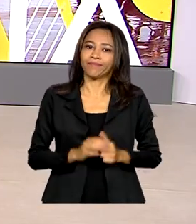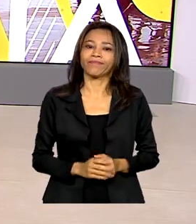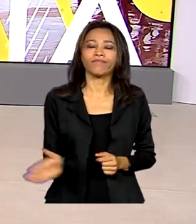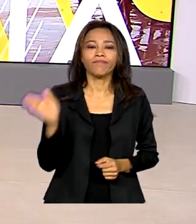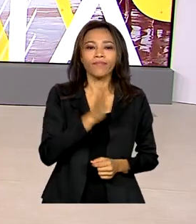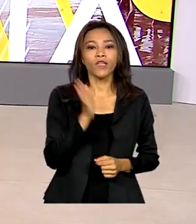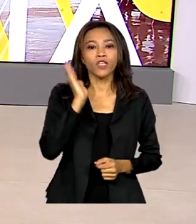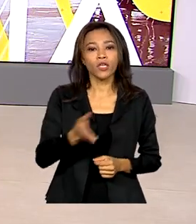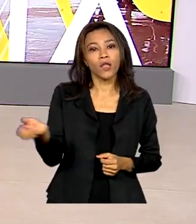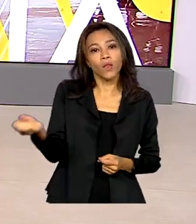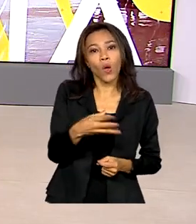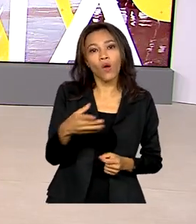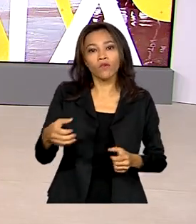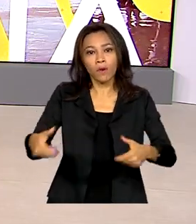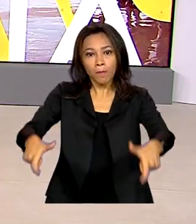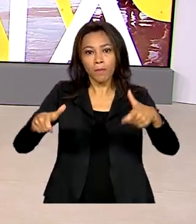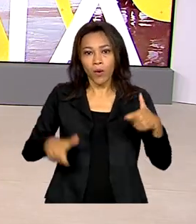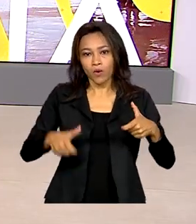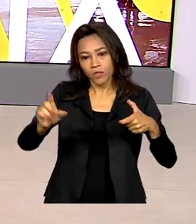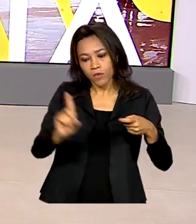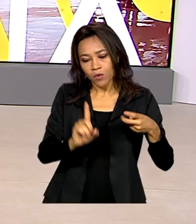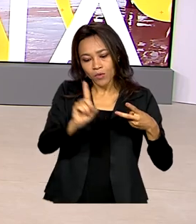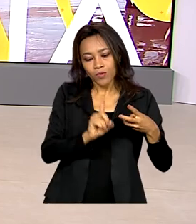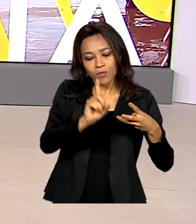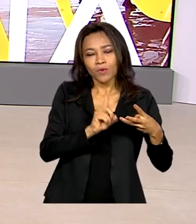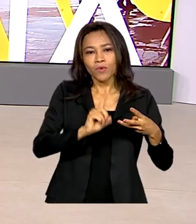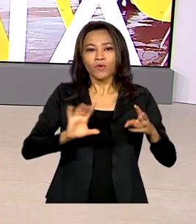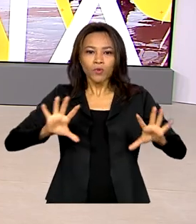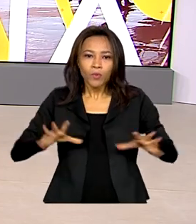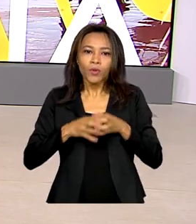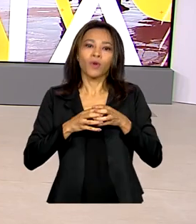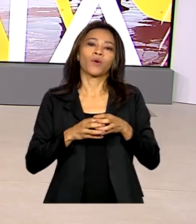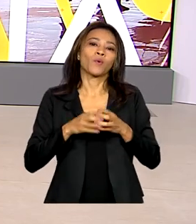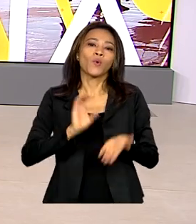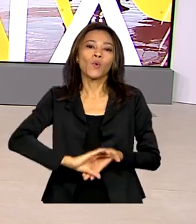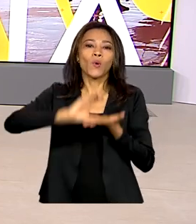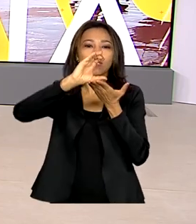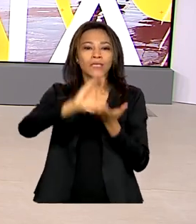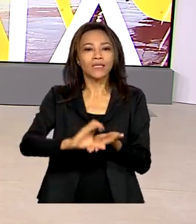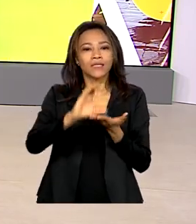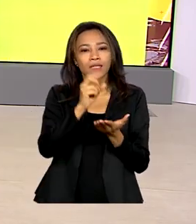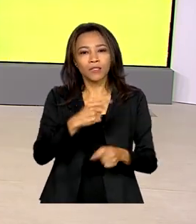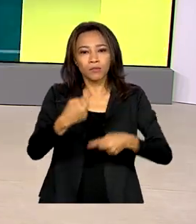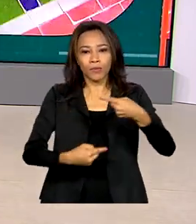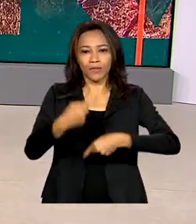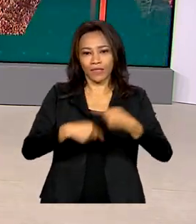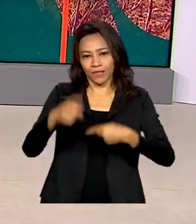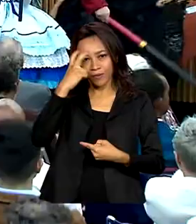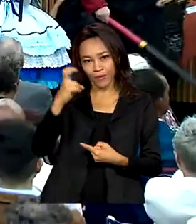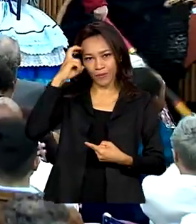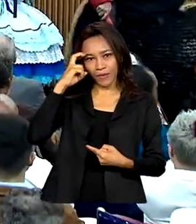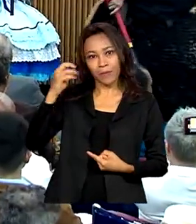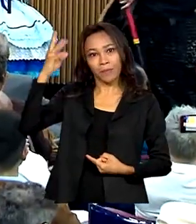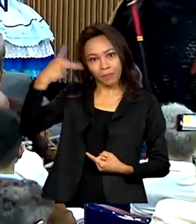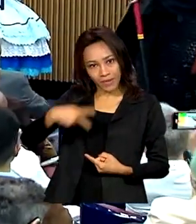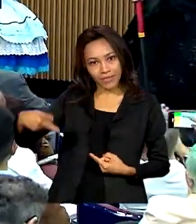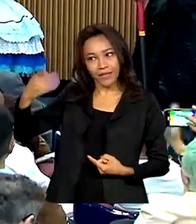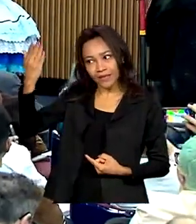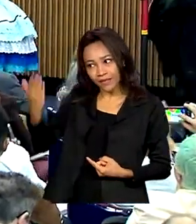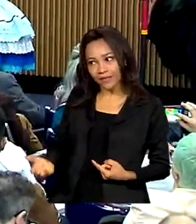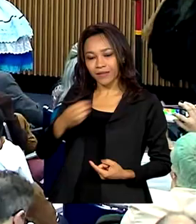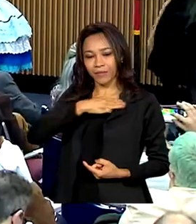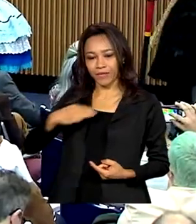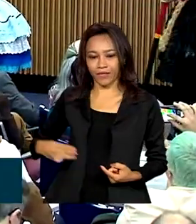representantes do Conselho Nacional de Política Cultural, que tem na presidência a ministra Margareth Menezes. O